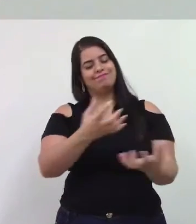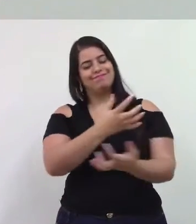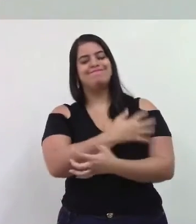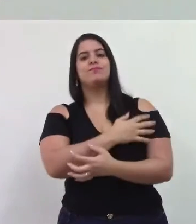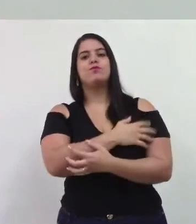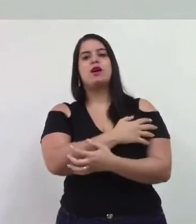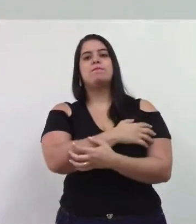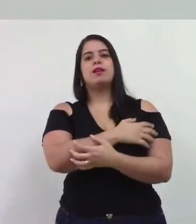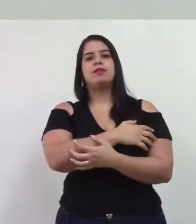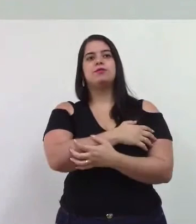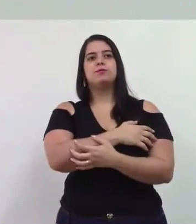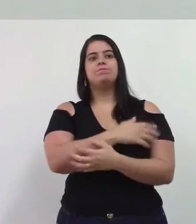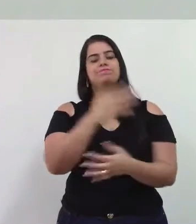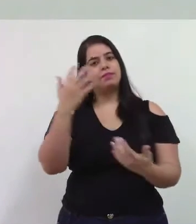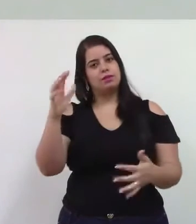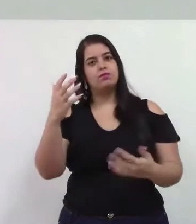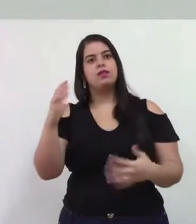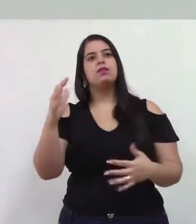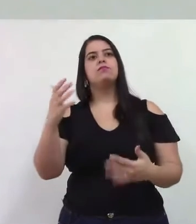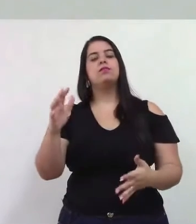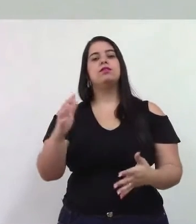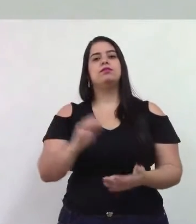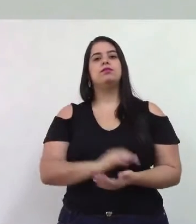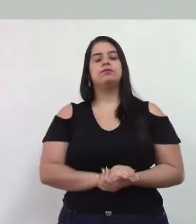parabéns sucesso